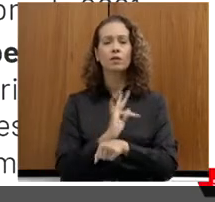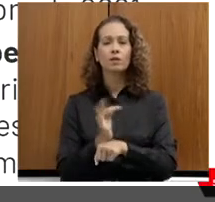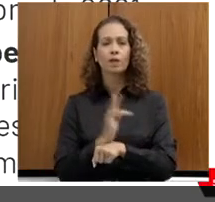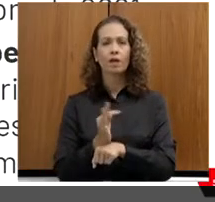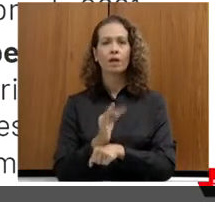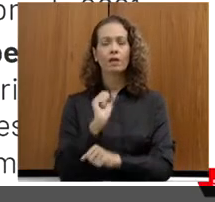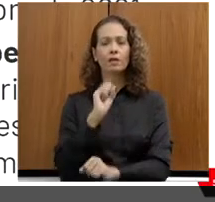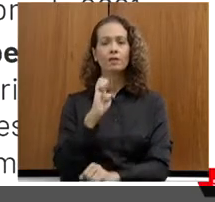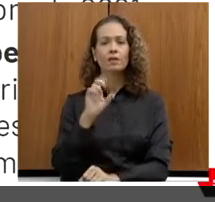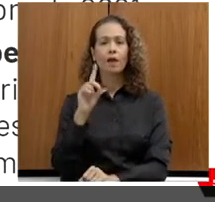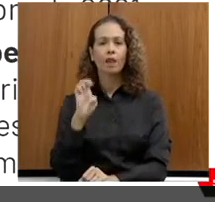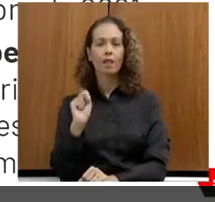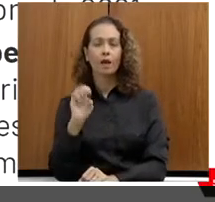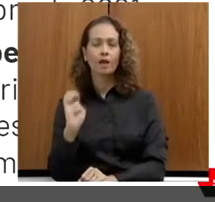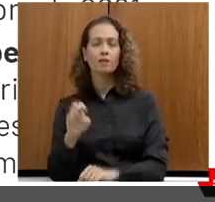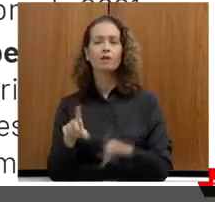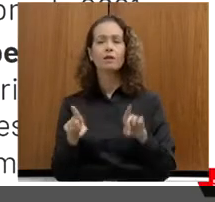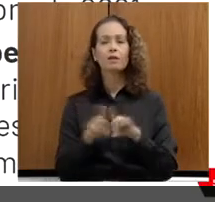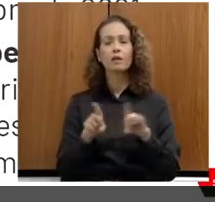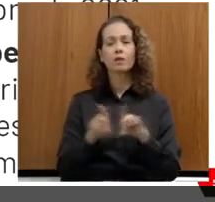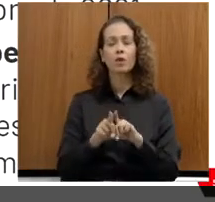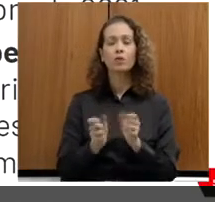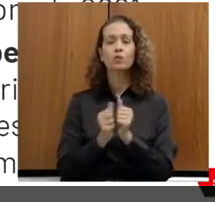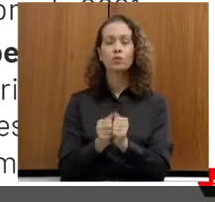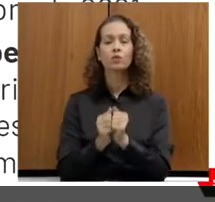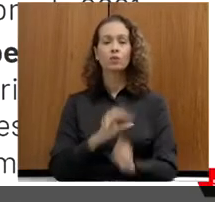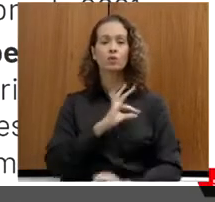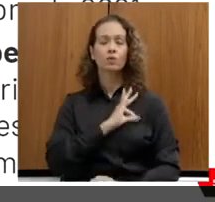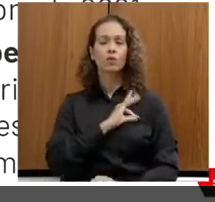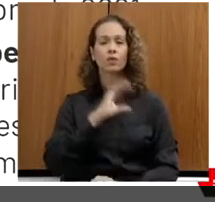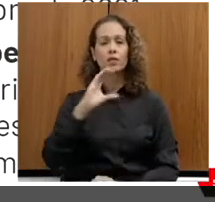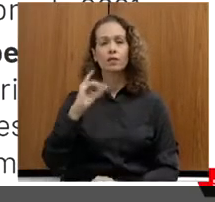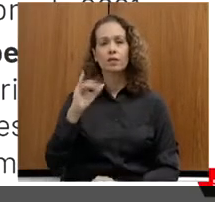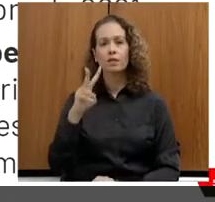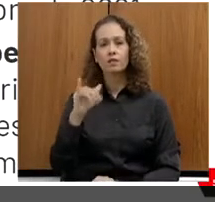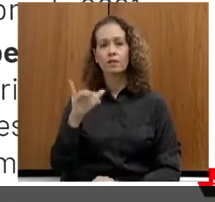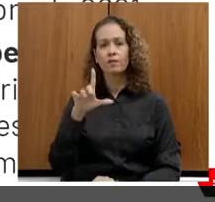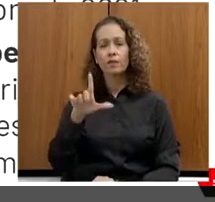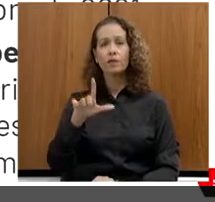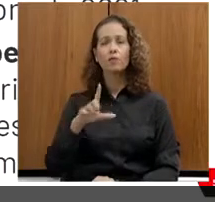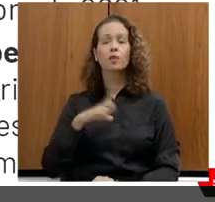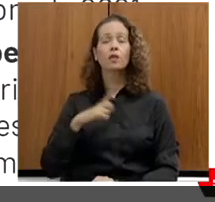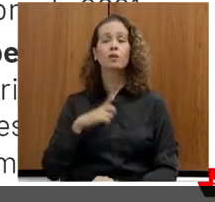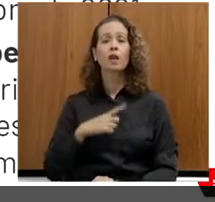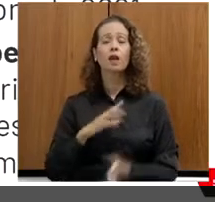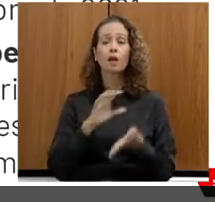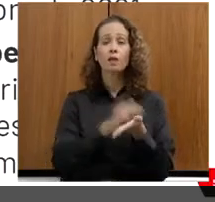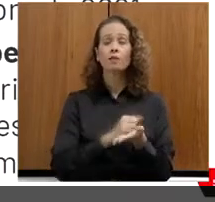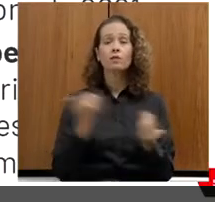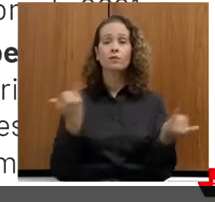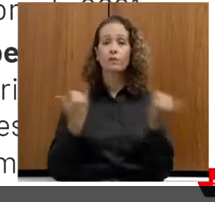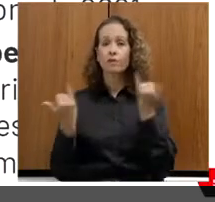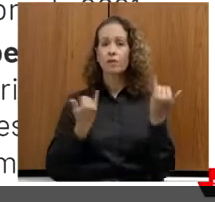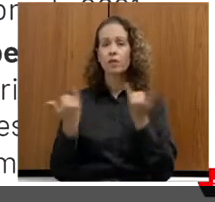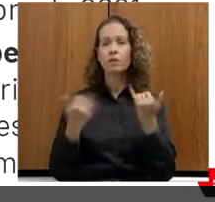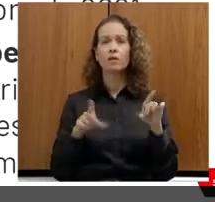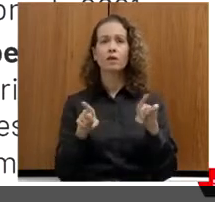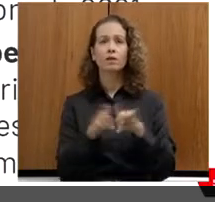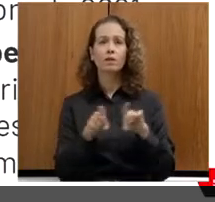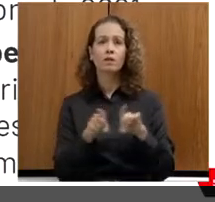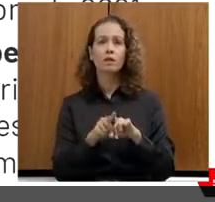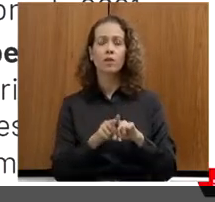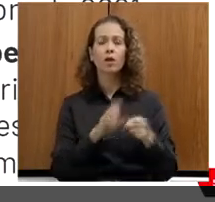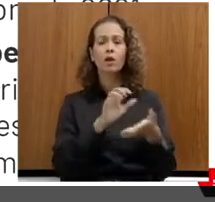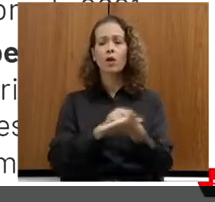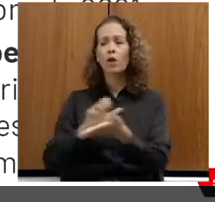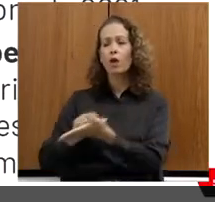Saúde e da SEJUSP, através da Polícia Civil, para implantar o registro de informação, coleta de vestígios e cadeia de custódia no